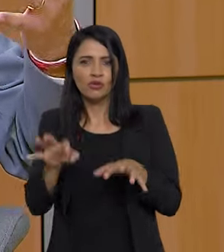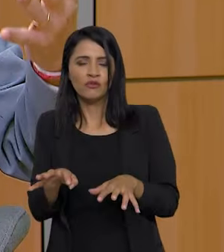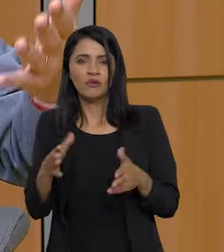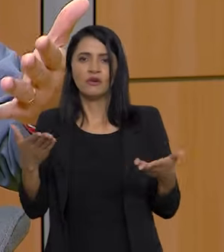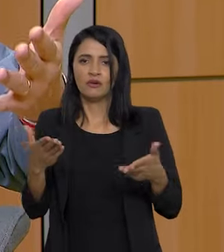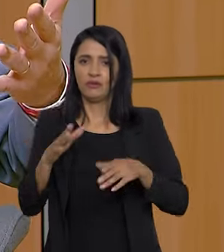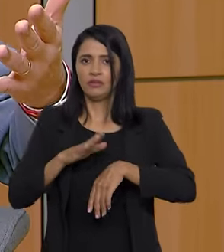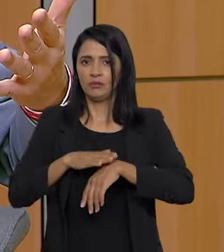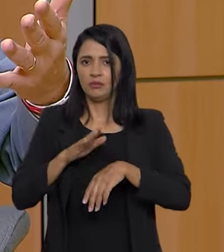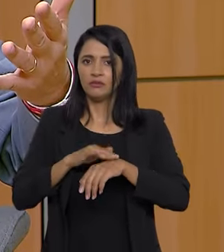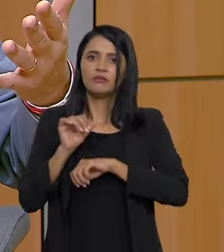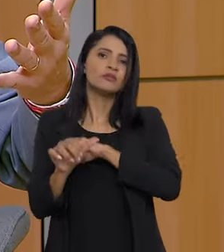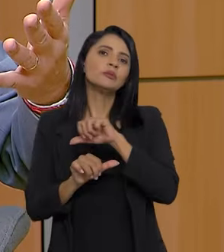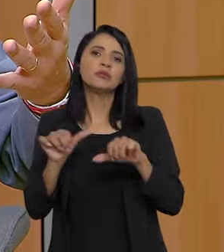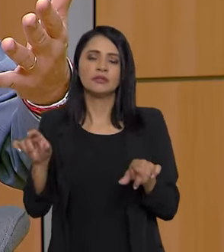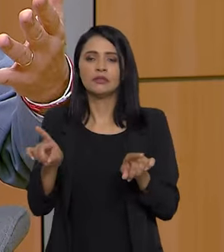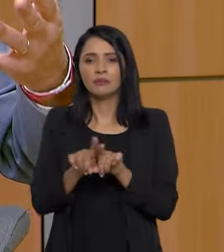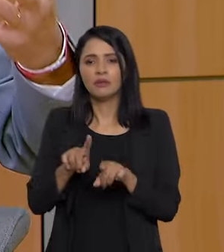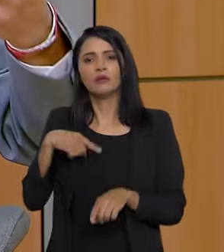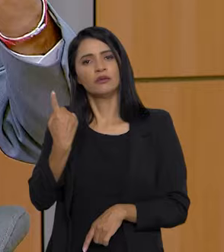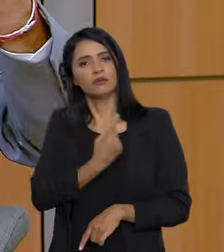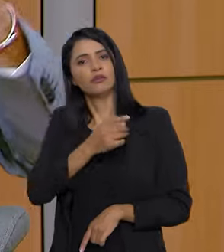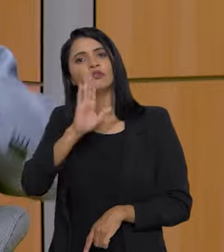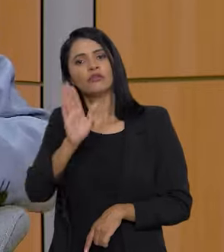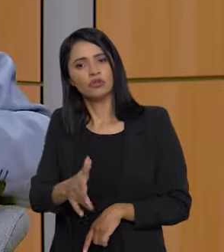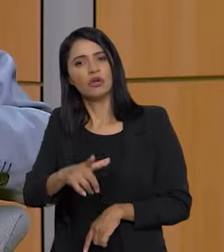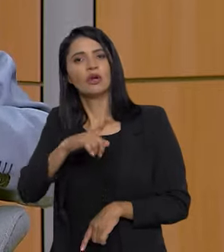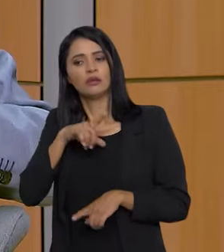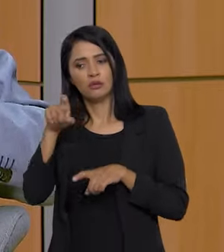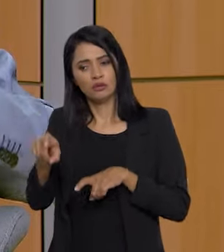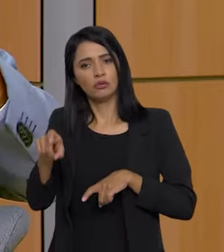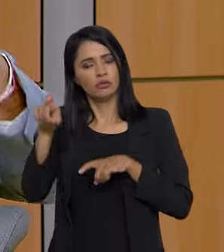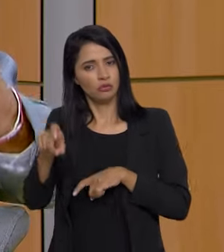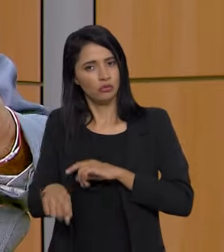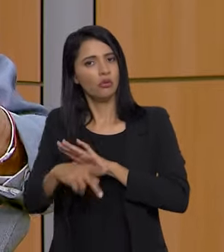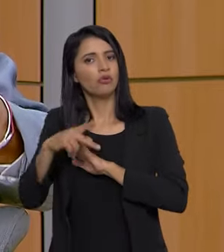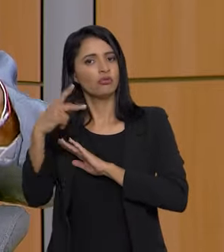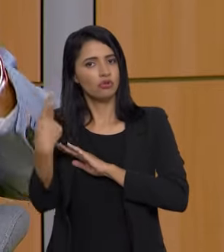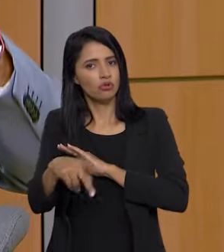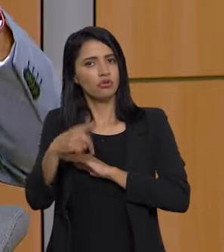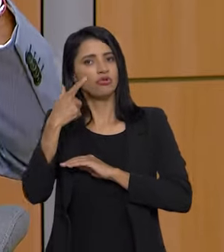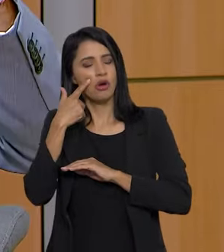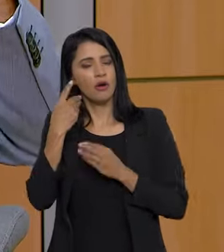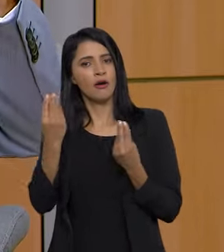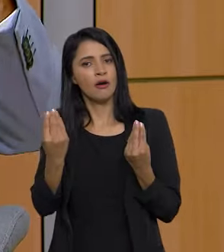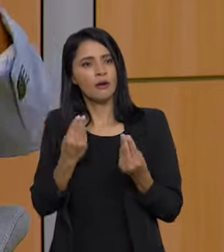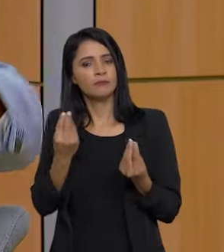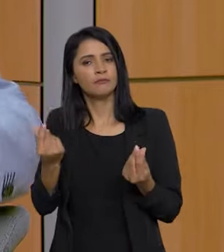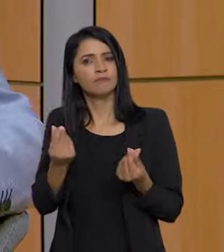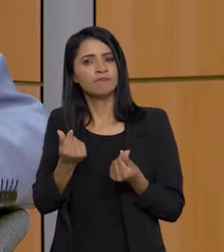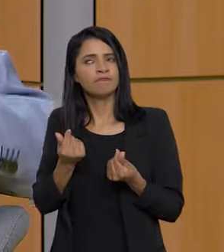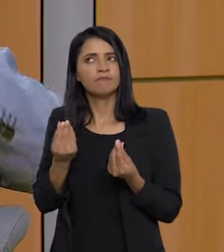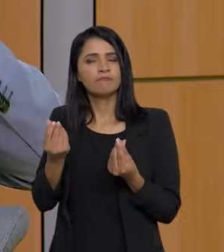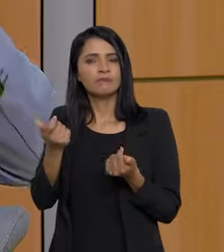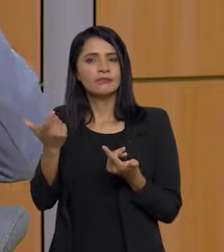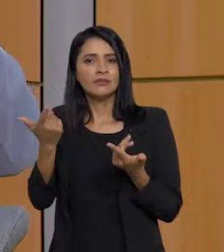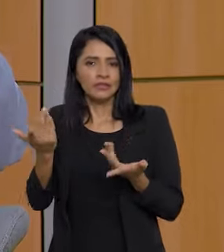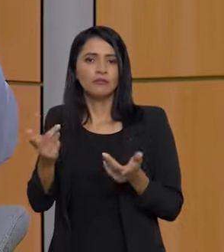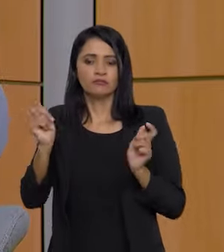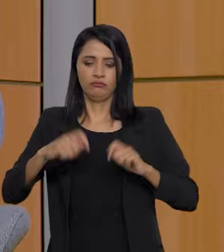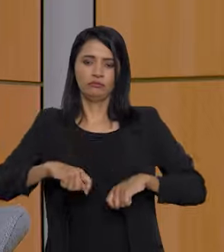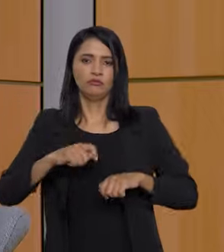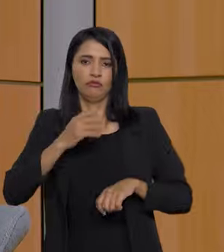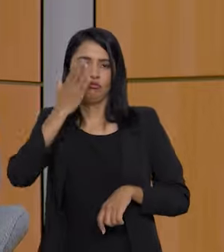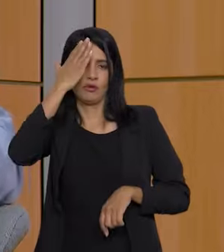no momento de mudanças climáticas, nós já temos agricultores e agricultoras que estão já, digamos,